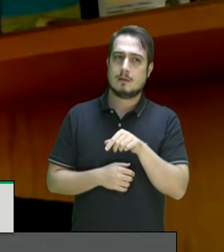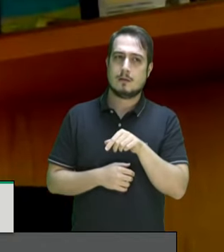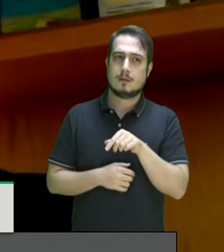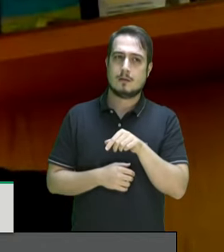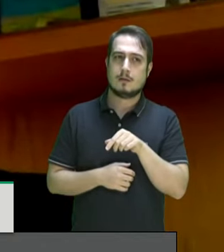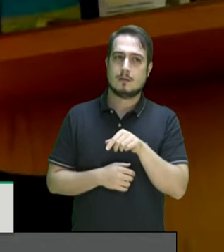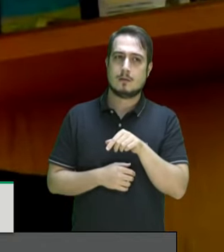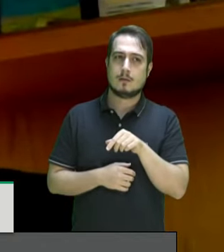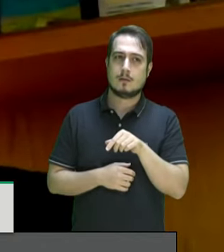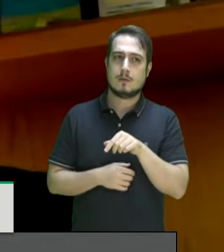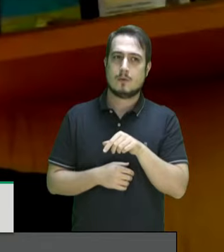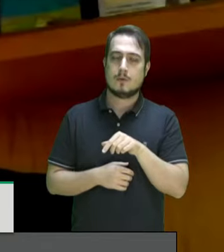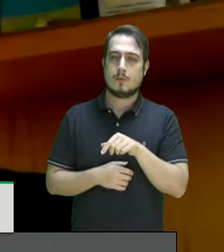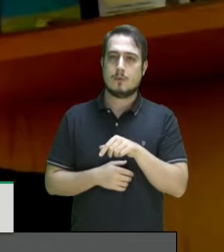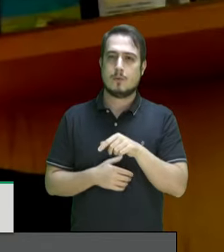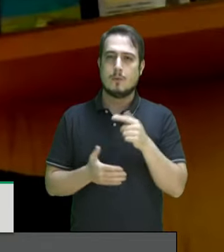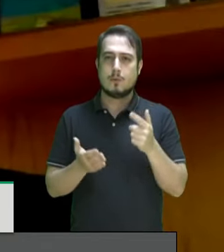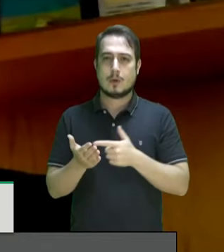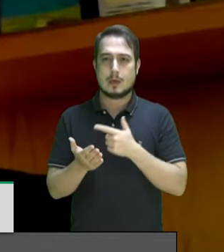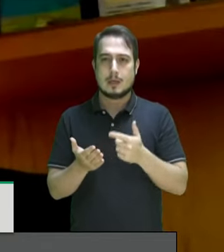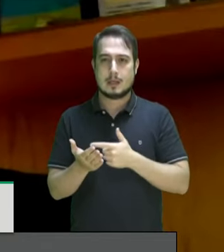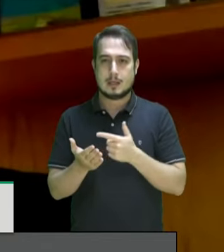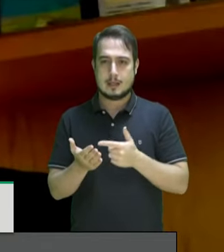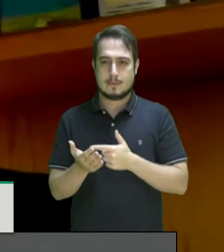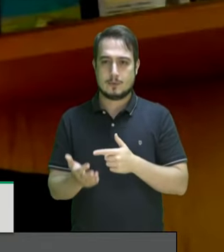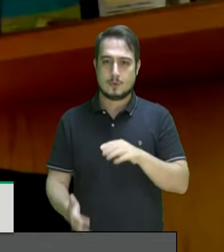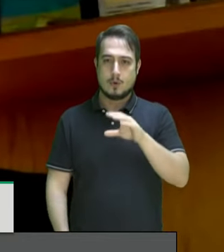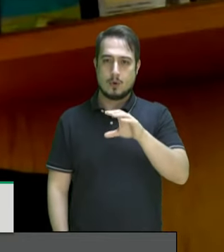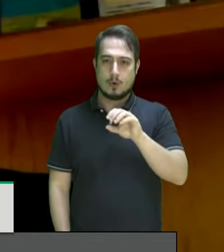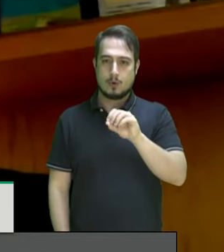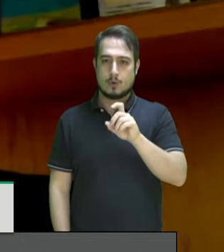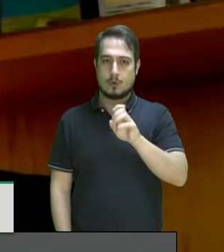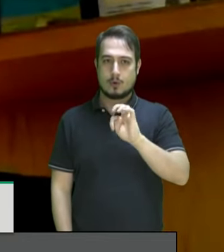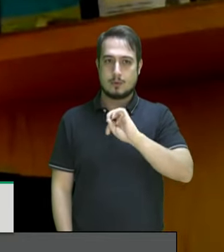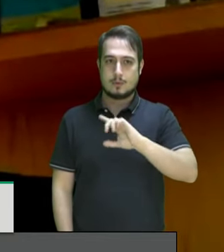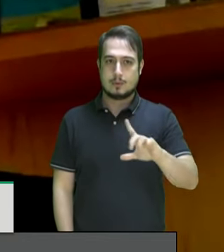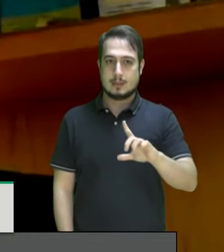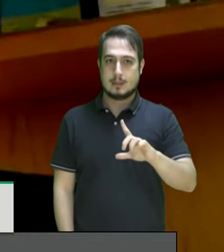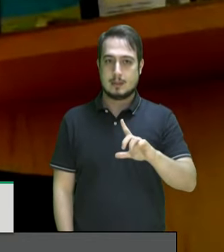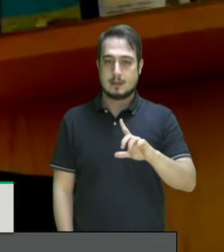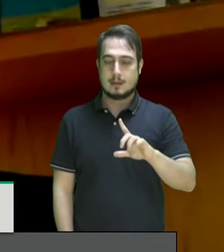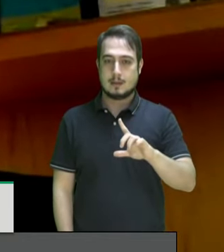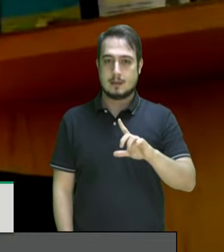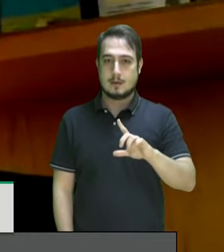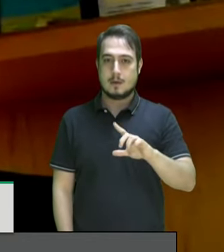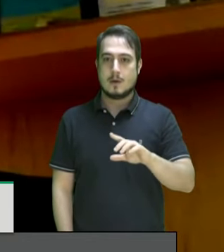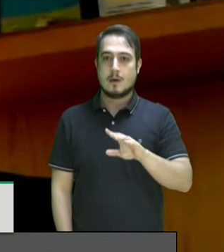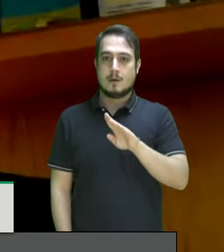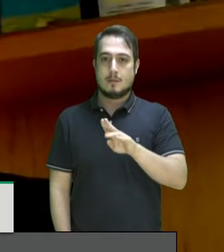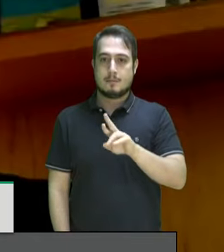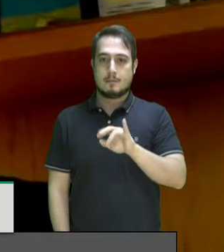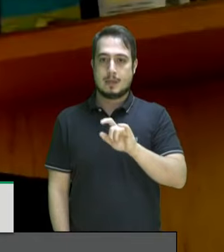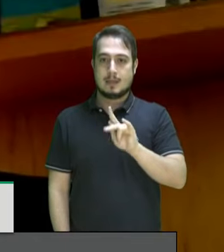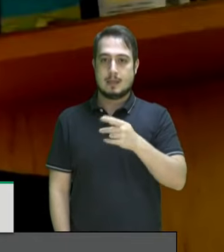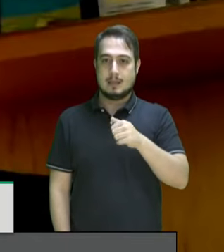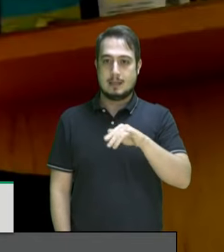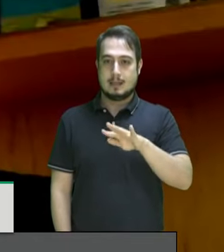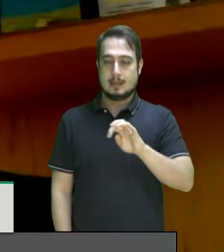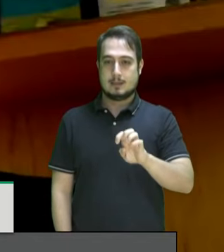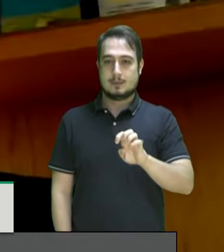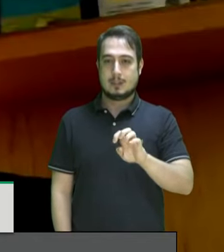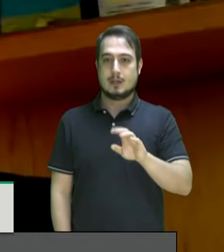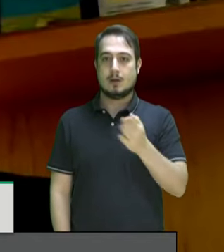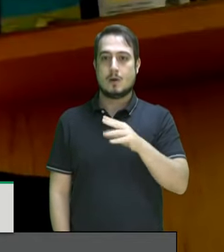do coronel torturador, Brilhante Ustra, chamado A Verdade